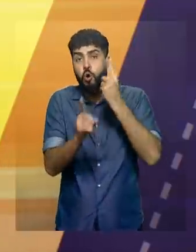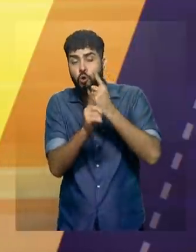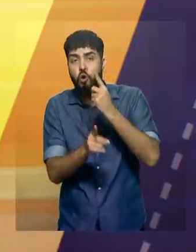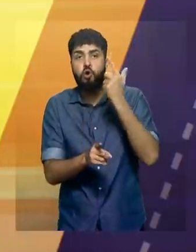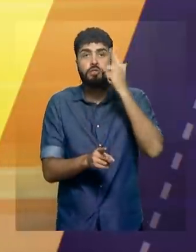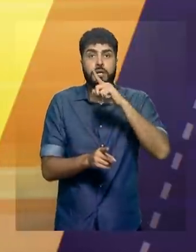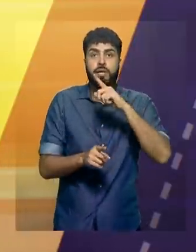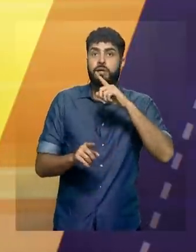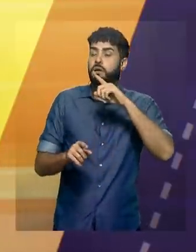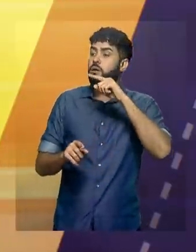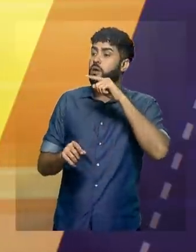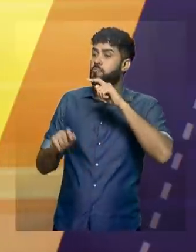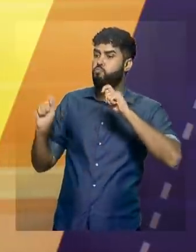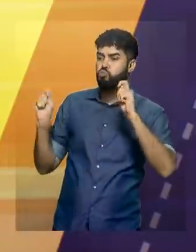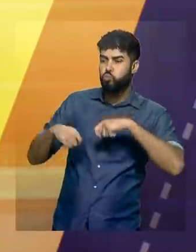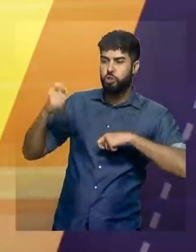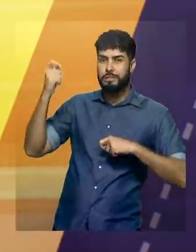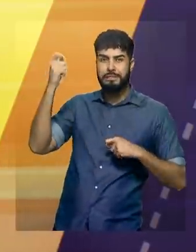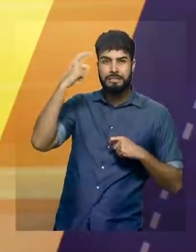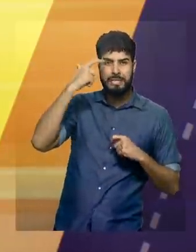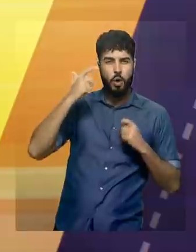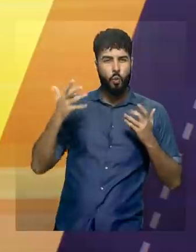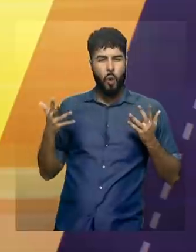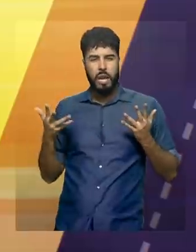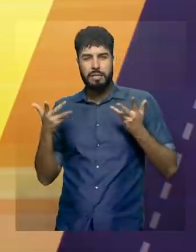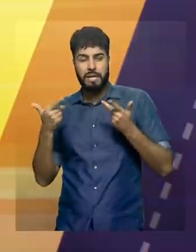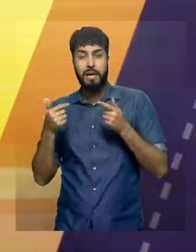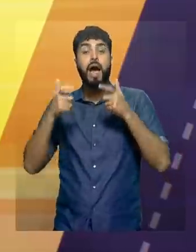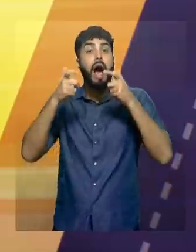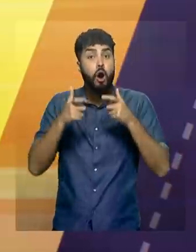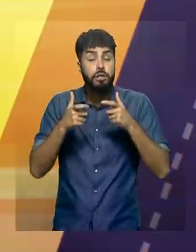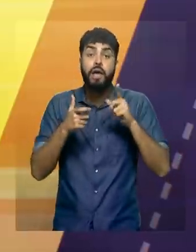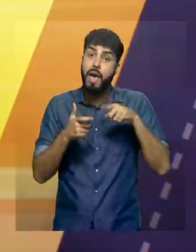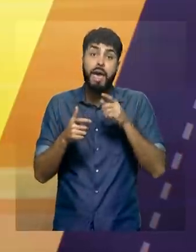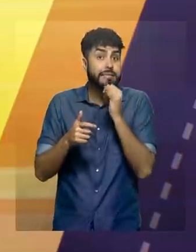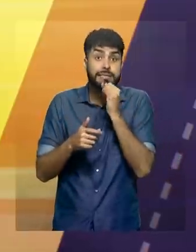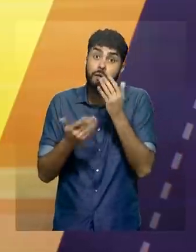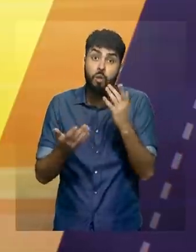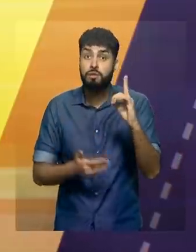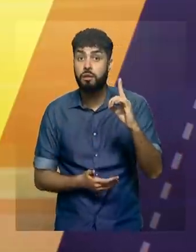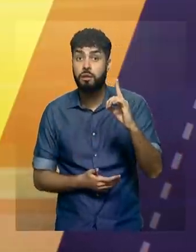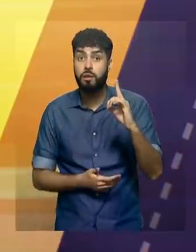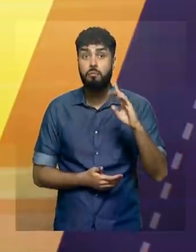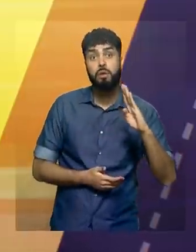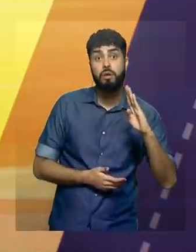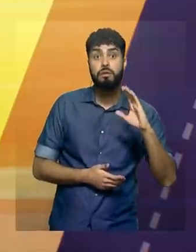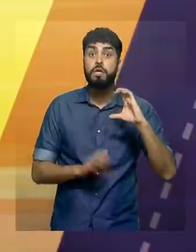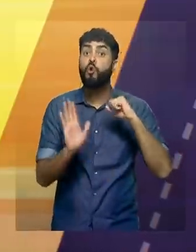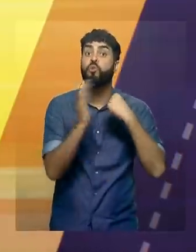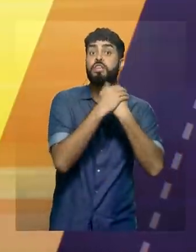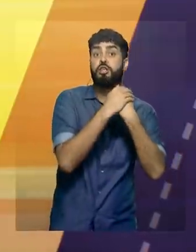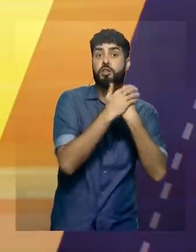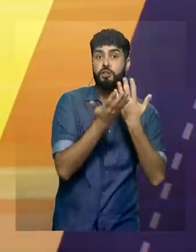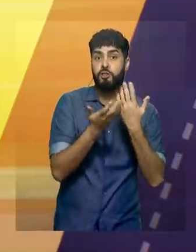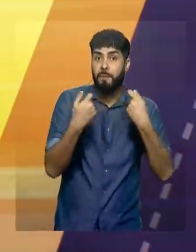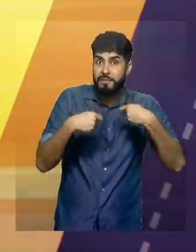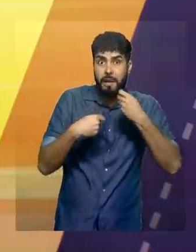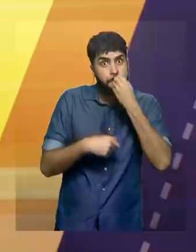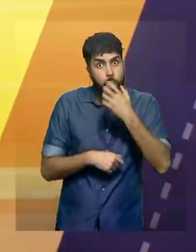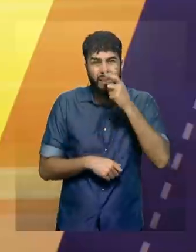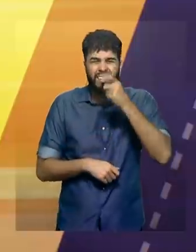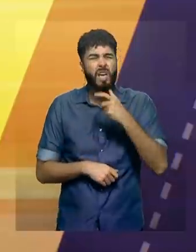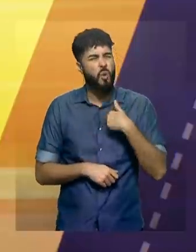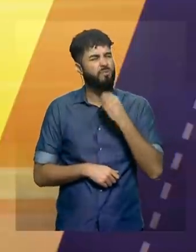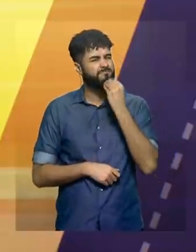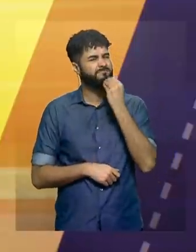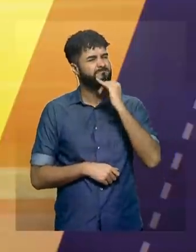potencial, um jogador com qualidades interessantes, numa situação como essa. E isso pode ser muito interessante. Pode não, tenho